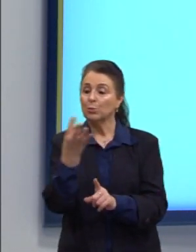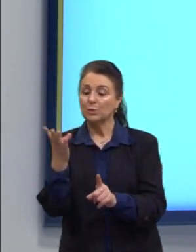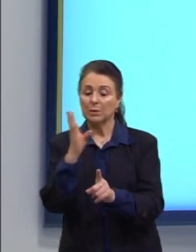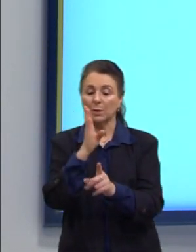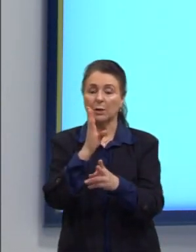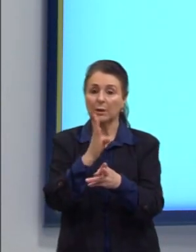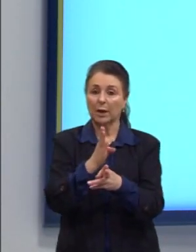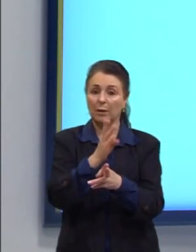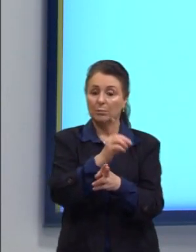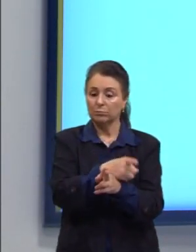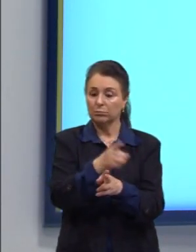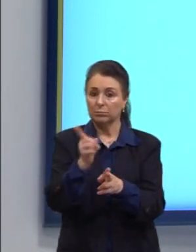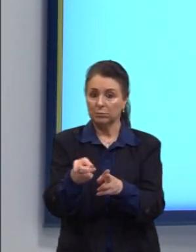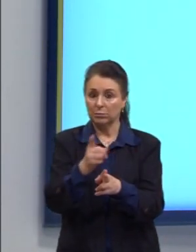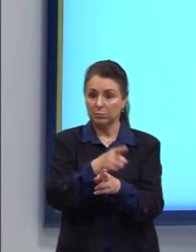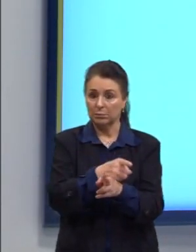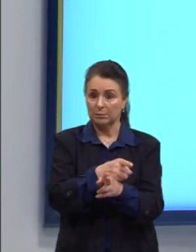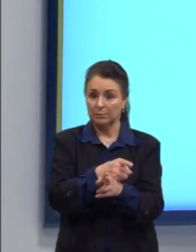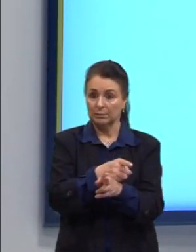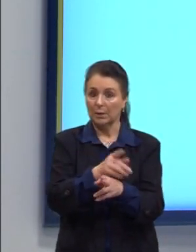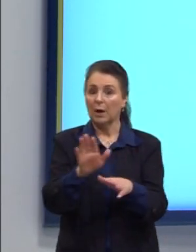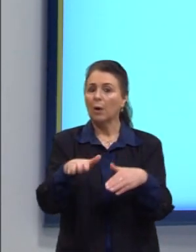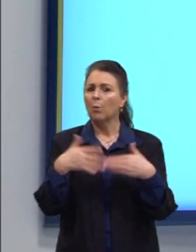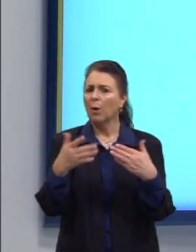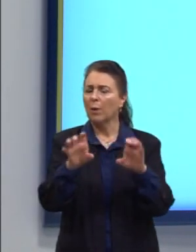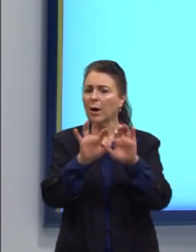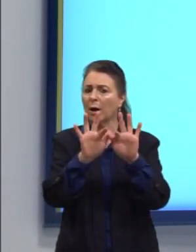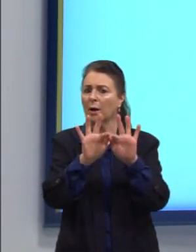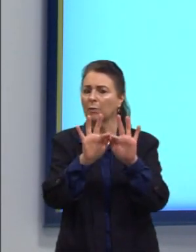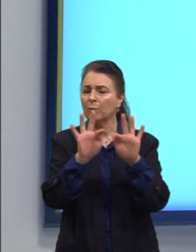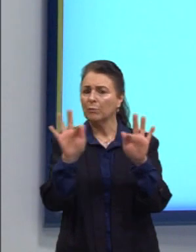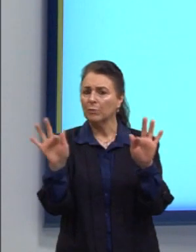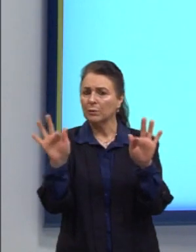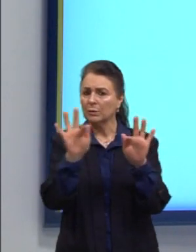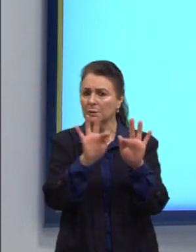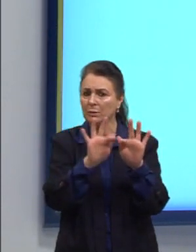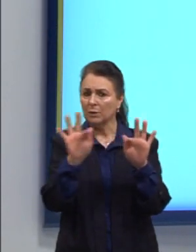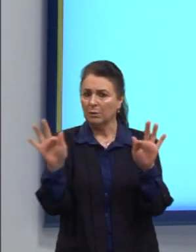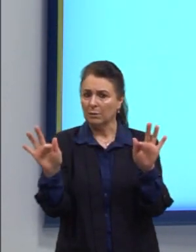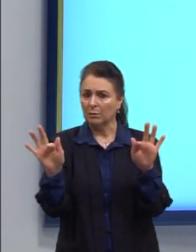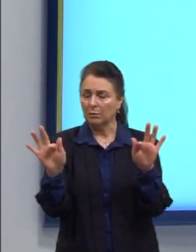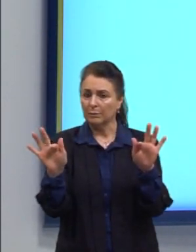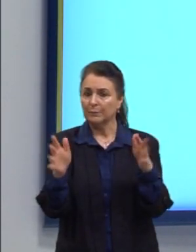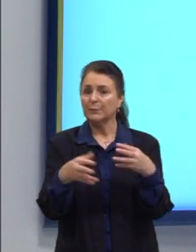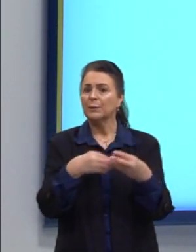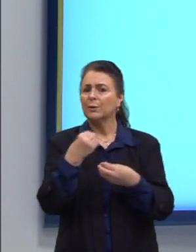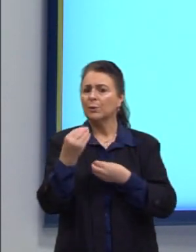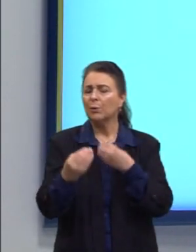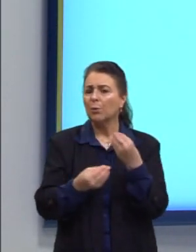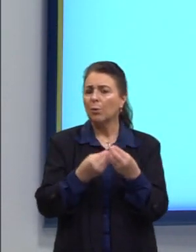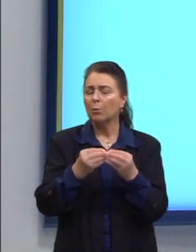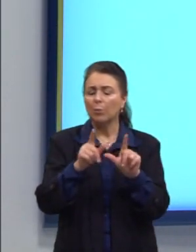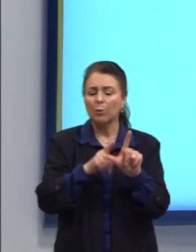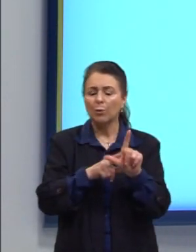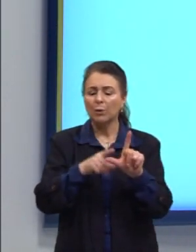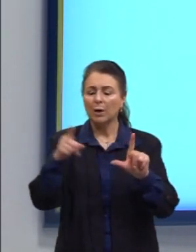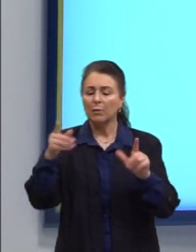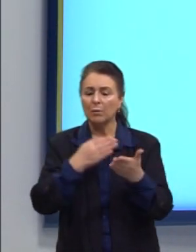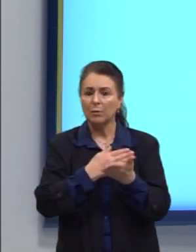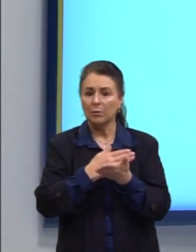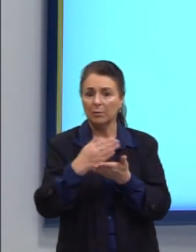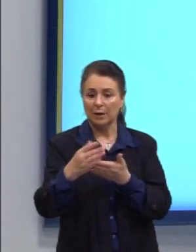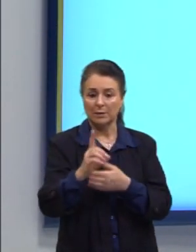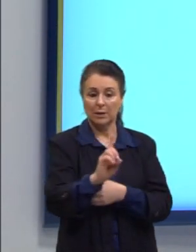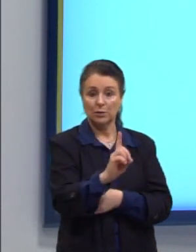qual que é essa função aqui. Olhando para o nosso gráfico, como o gráfico, ele parte exatamente